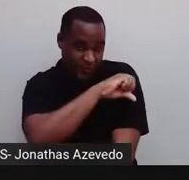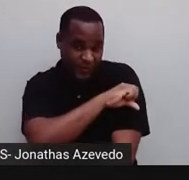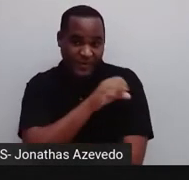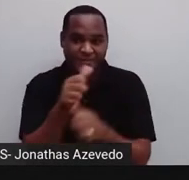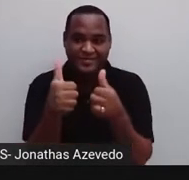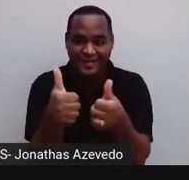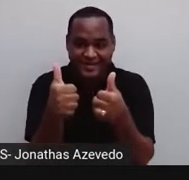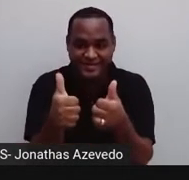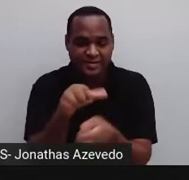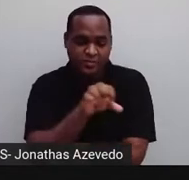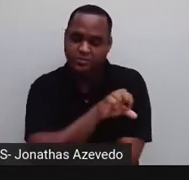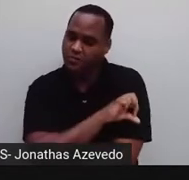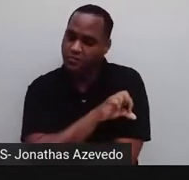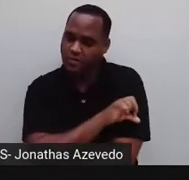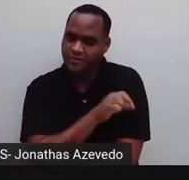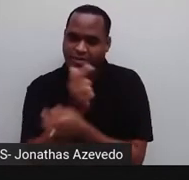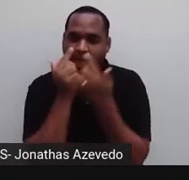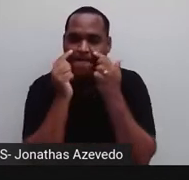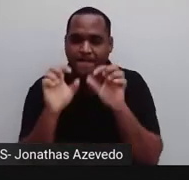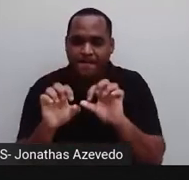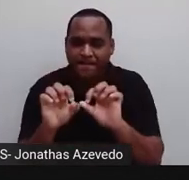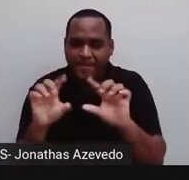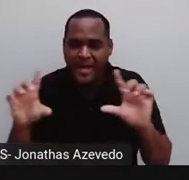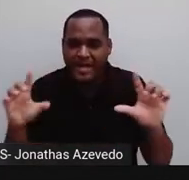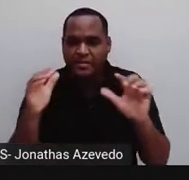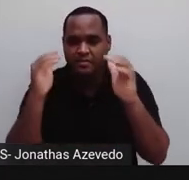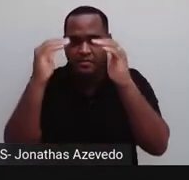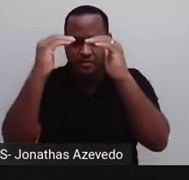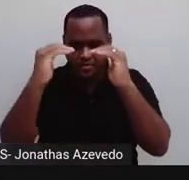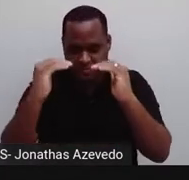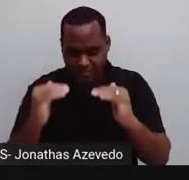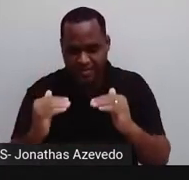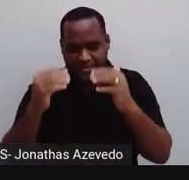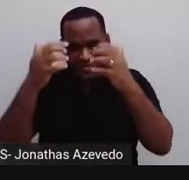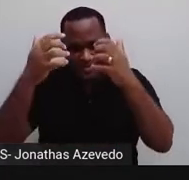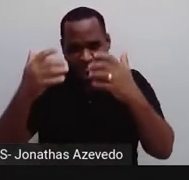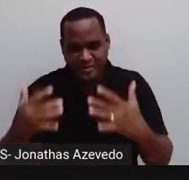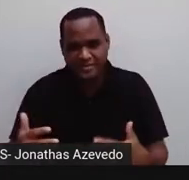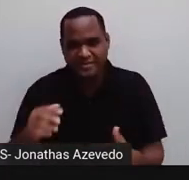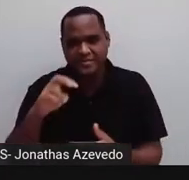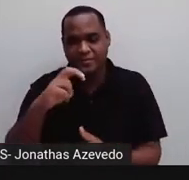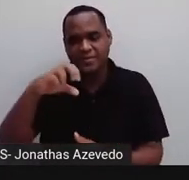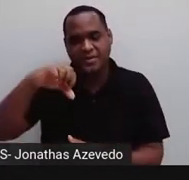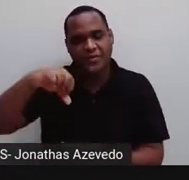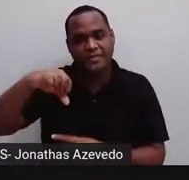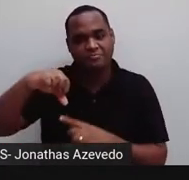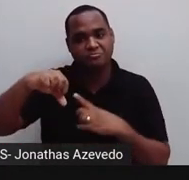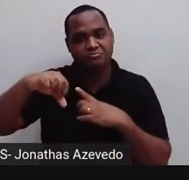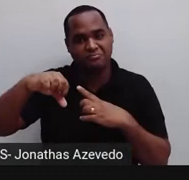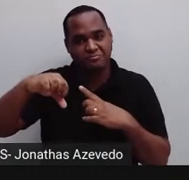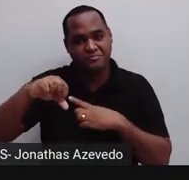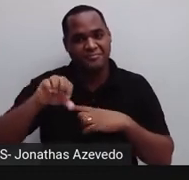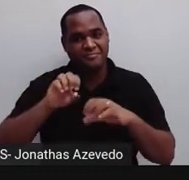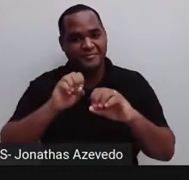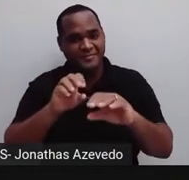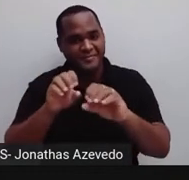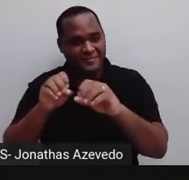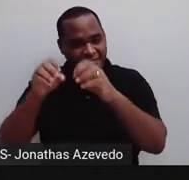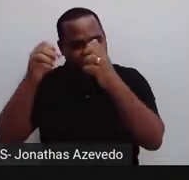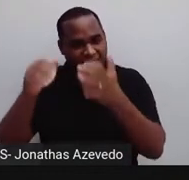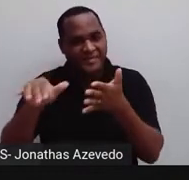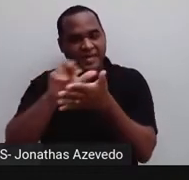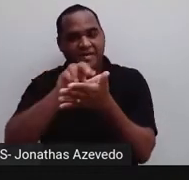é aluno do nono ano, tá? E ali você tem 59 aulas, onde a maioria